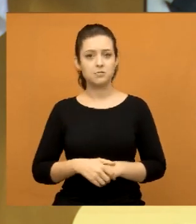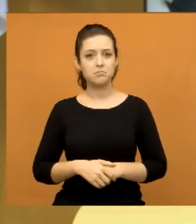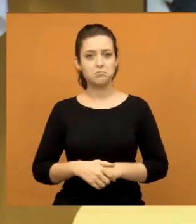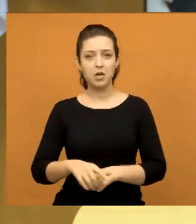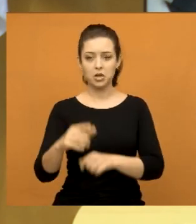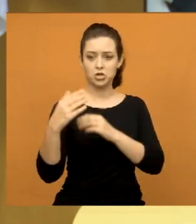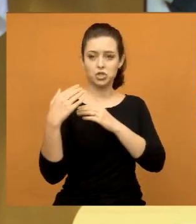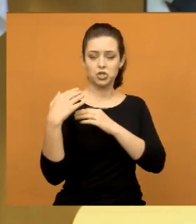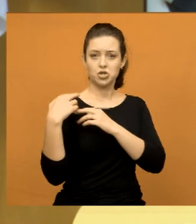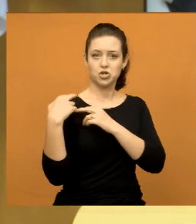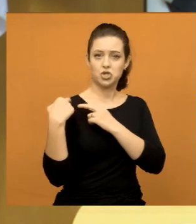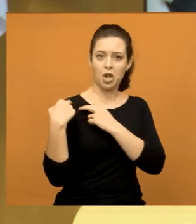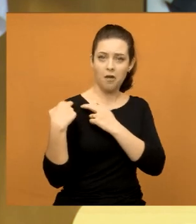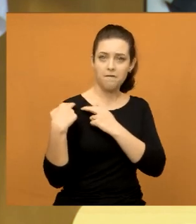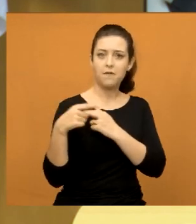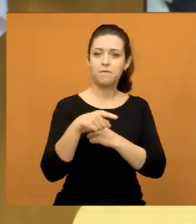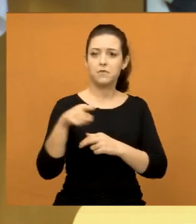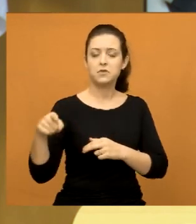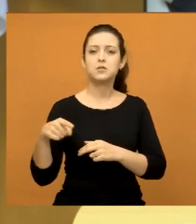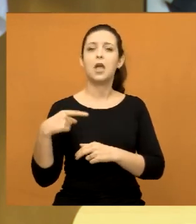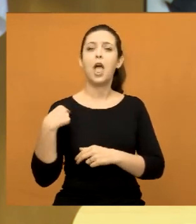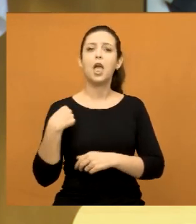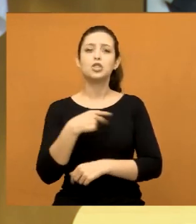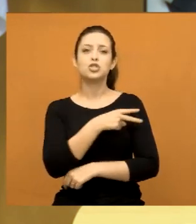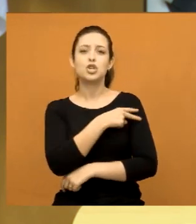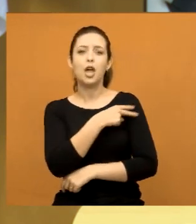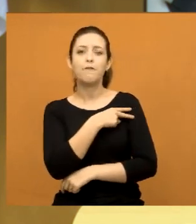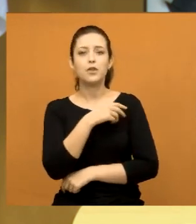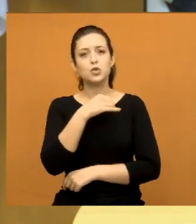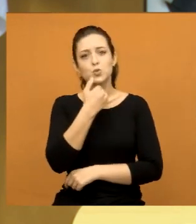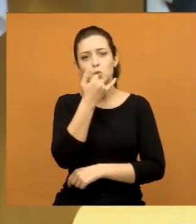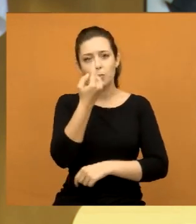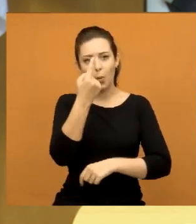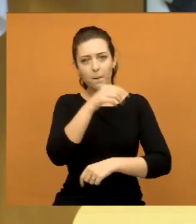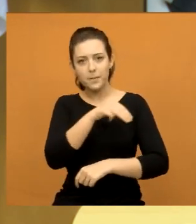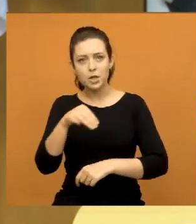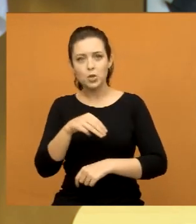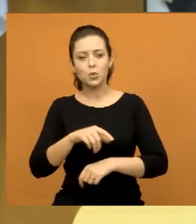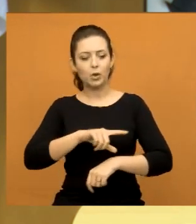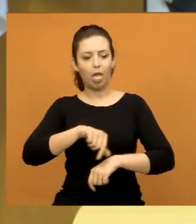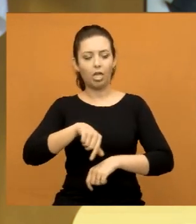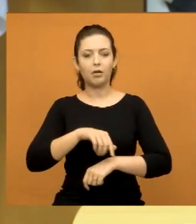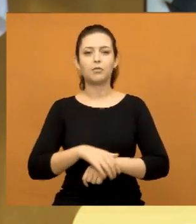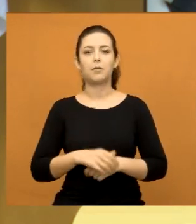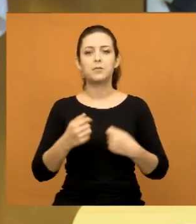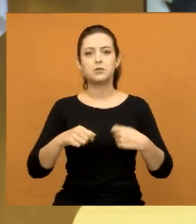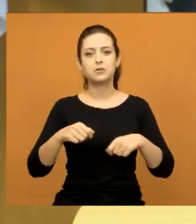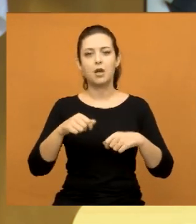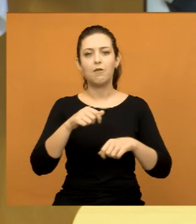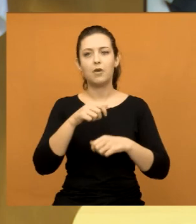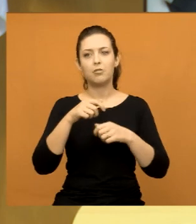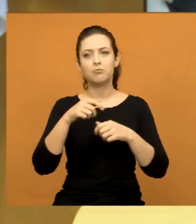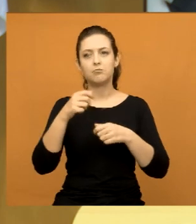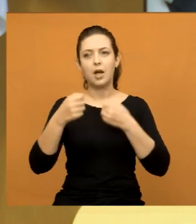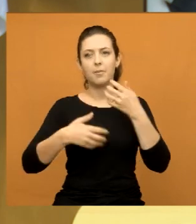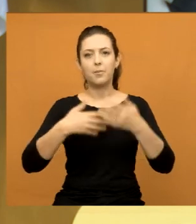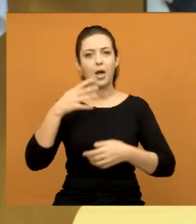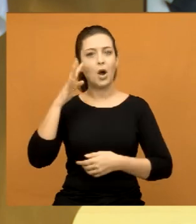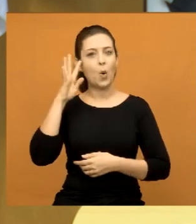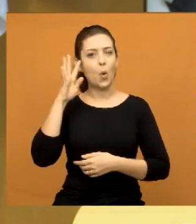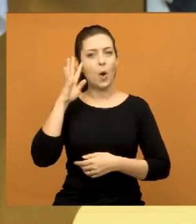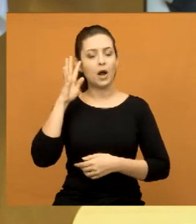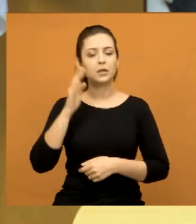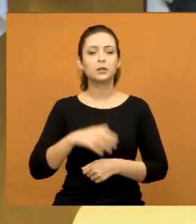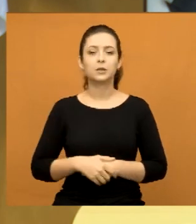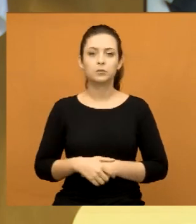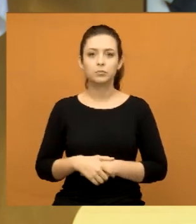patrão e eu sou seus funcionários. Desculpa, eu passei um minuto, porque eu tinha que falar isso, mas quarta-feira, se Deus